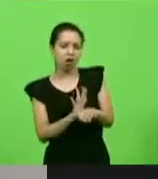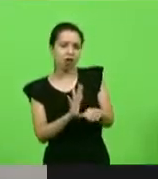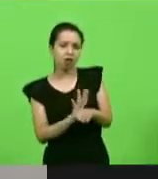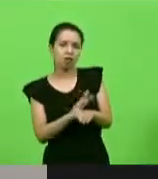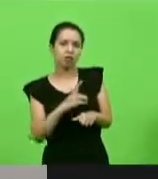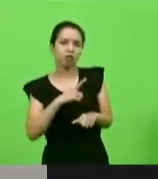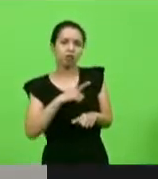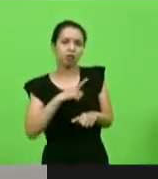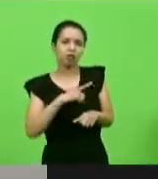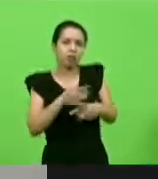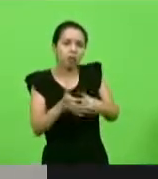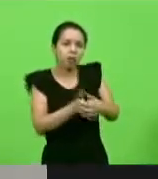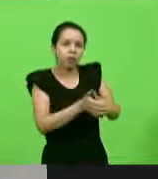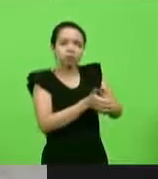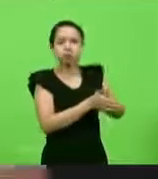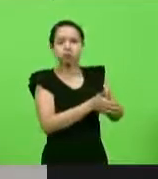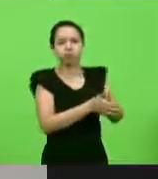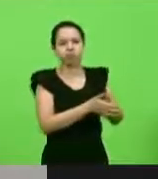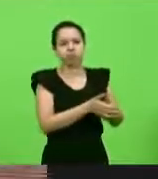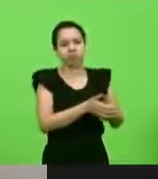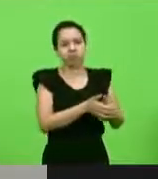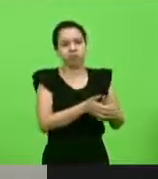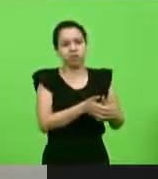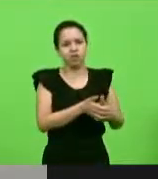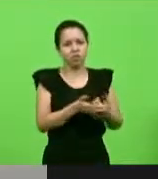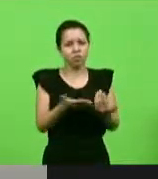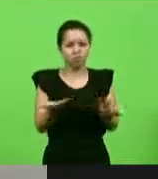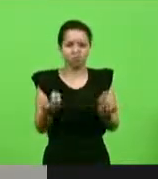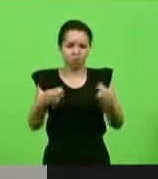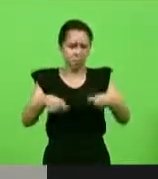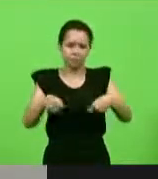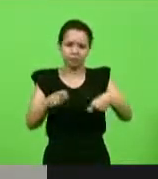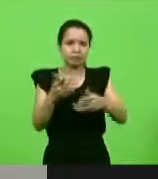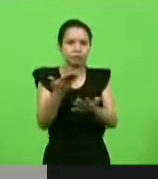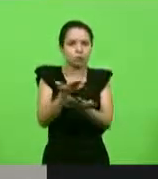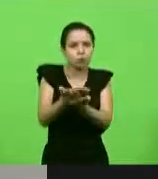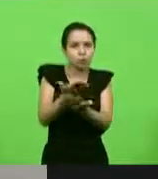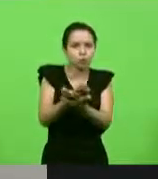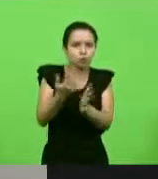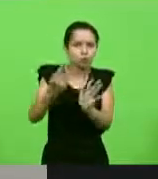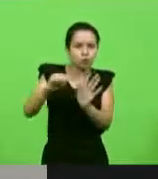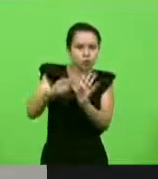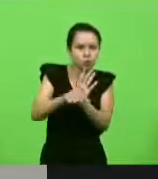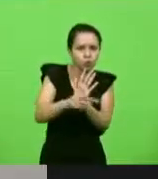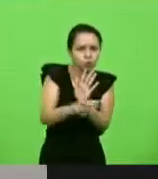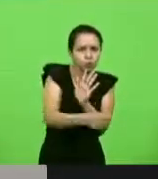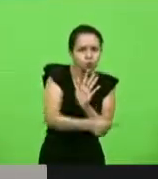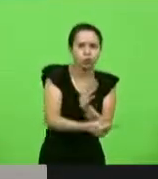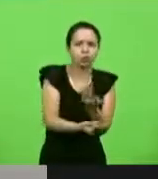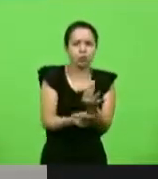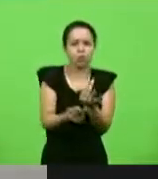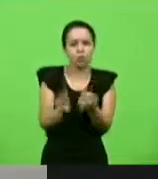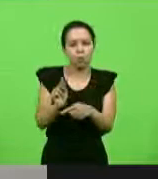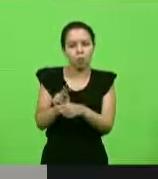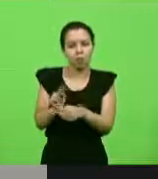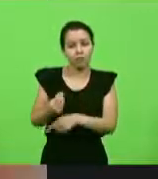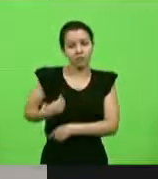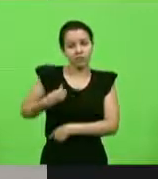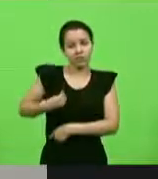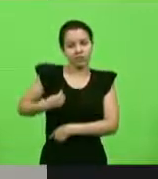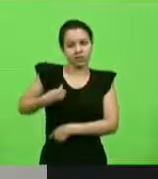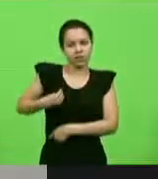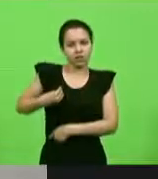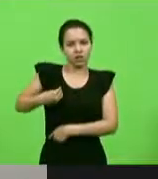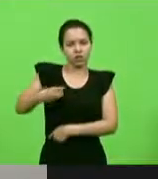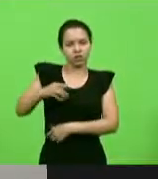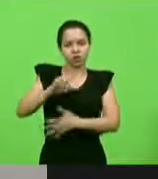é necessário nenhum estudo aprofundado garantindo a vida de todo o nosso litoral. Não